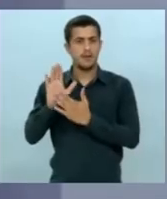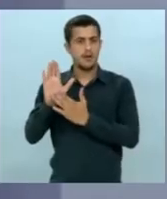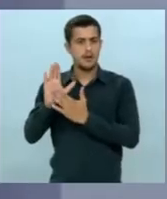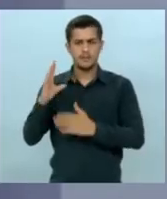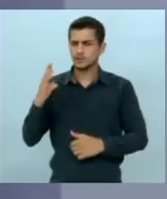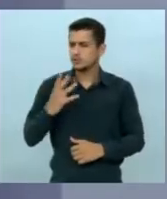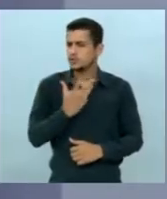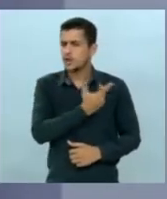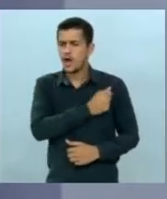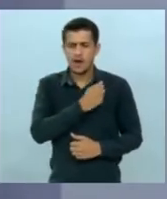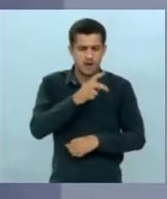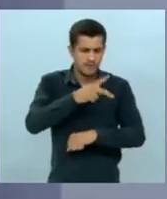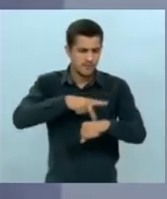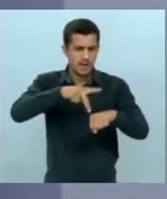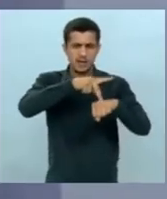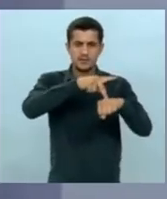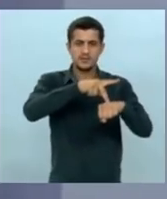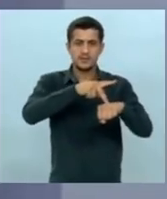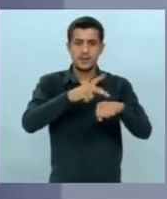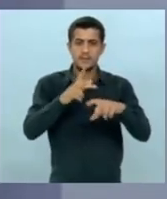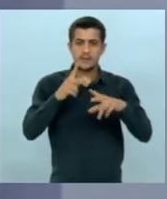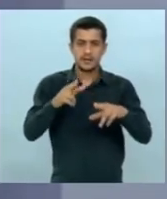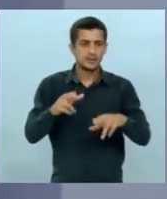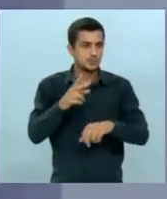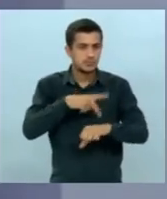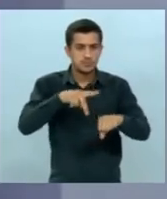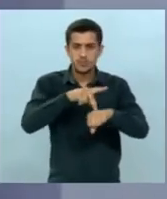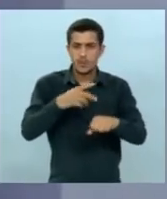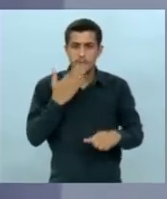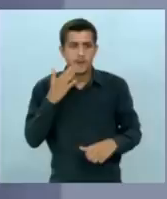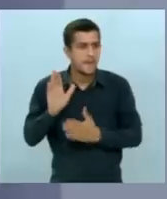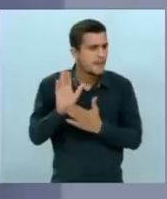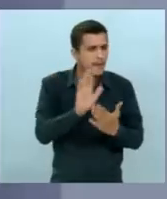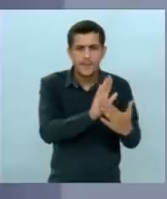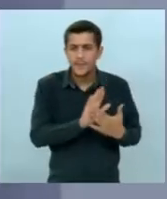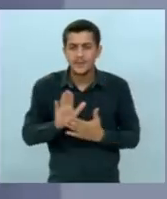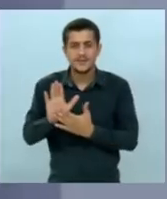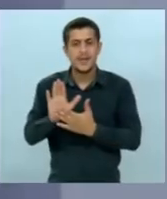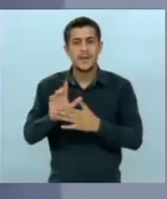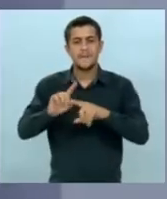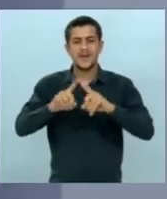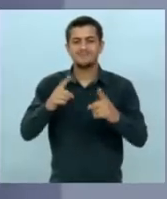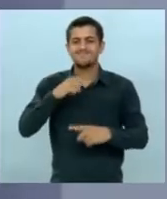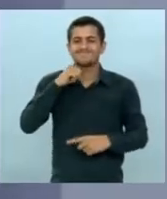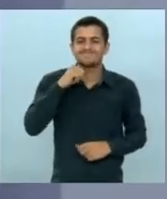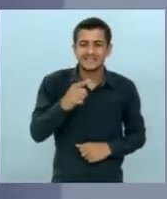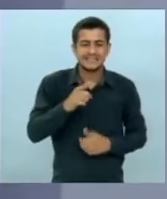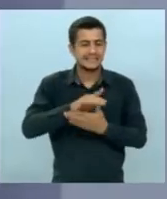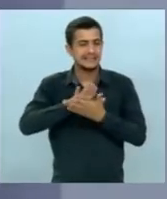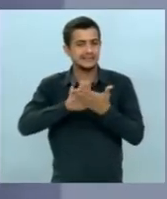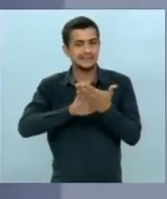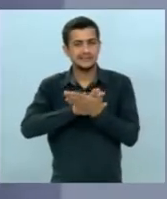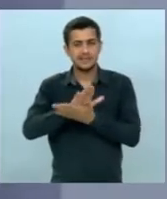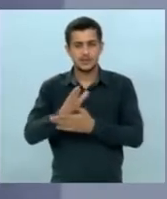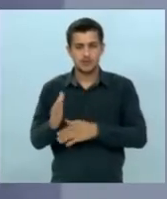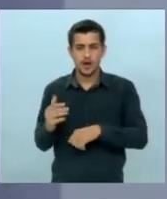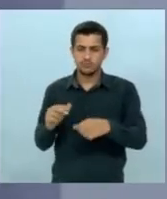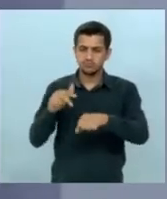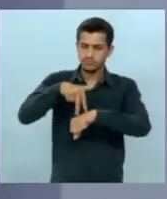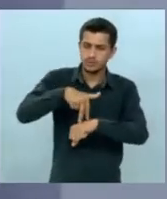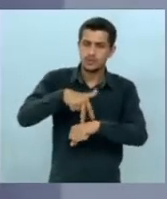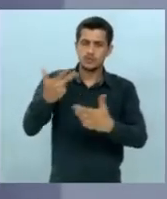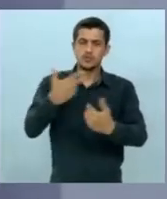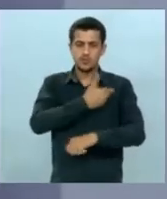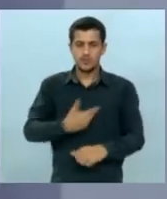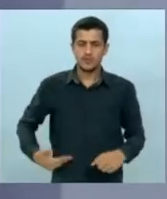pátria, que promessa, é o famoso Sassamo Tema, que promessa tudo e não dá conta de cumprir quando assume o governo, como aconteceu